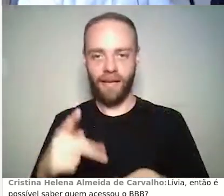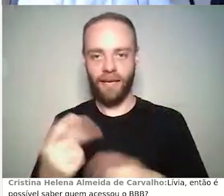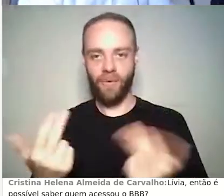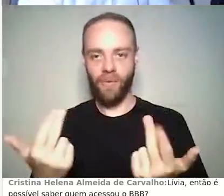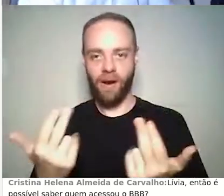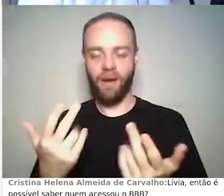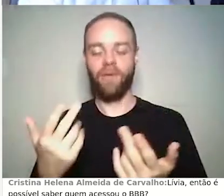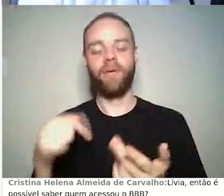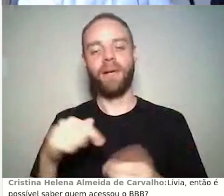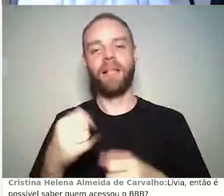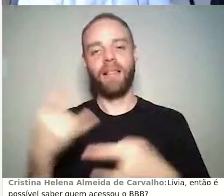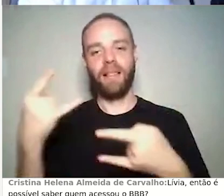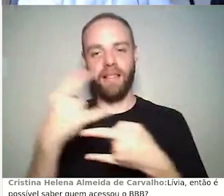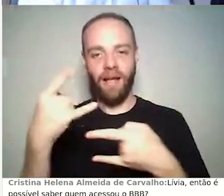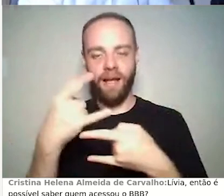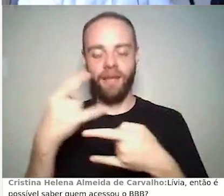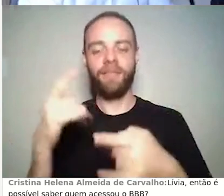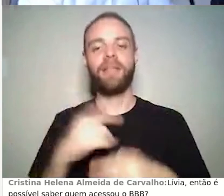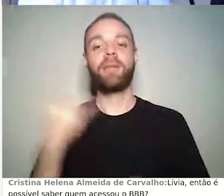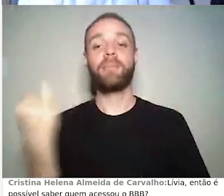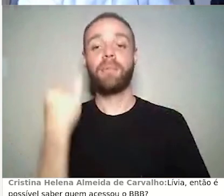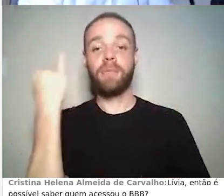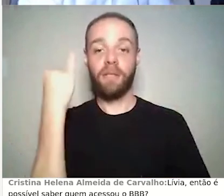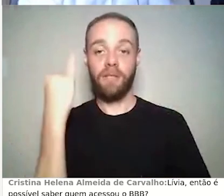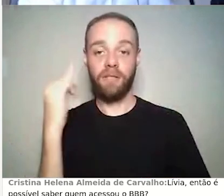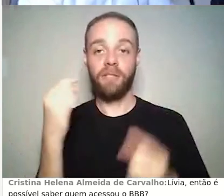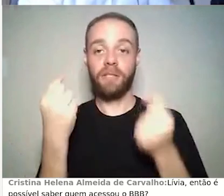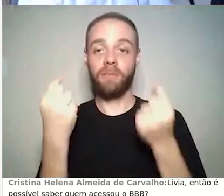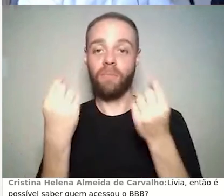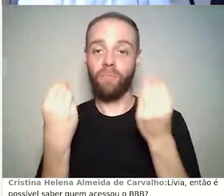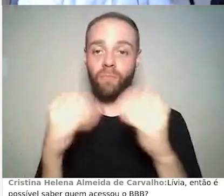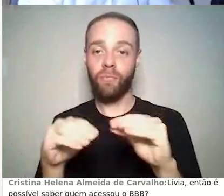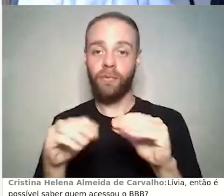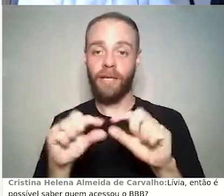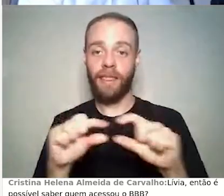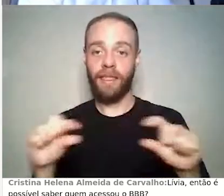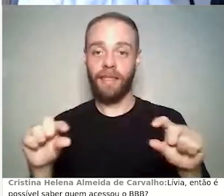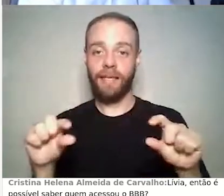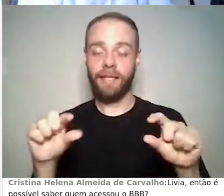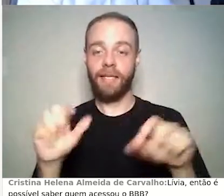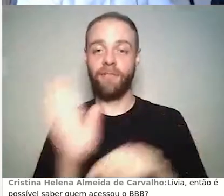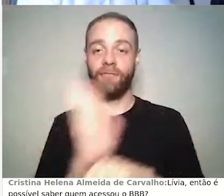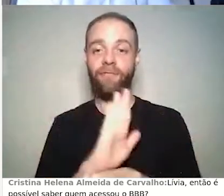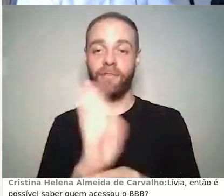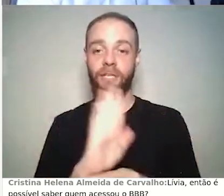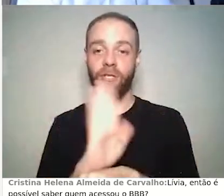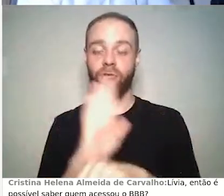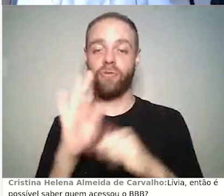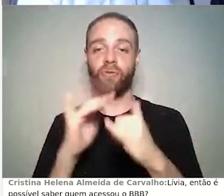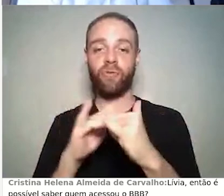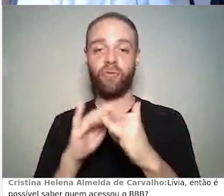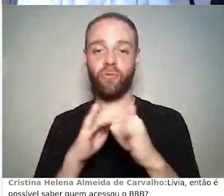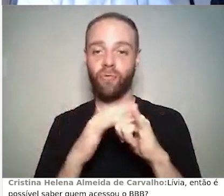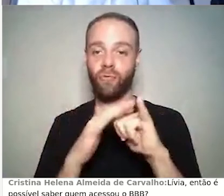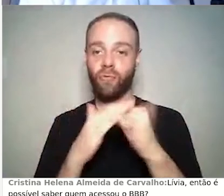sobre o vídeo, que quando a gente põe um vídeo, para a gente ter algum